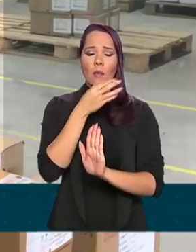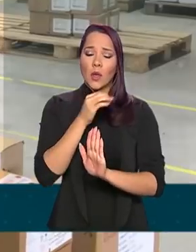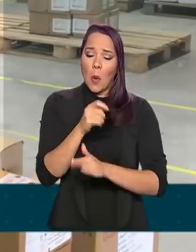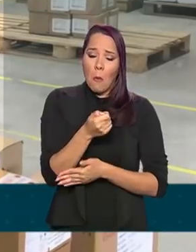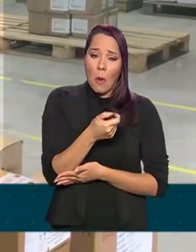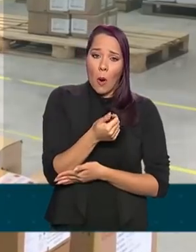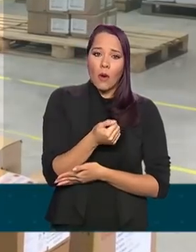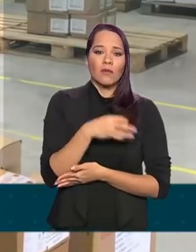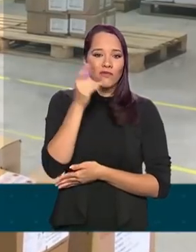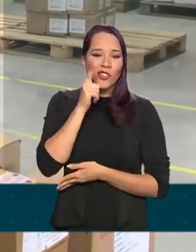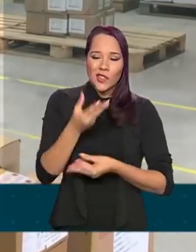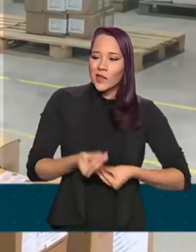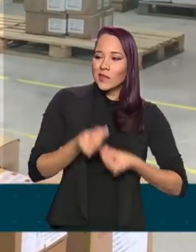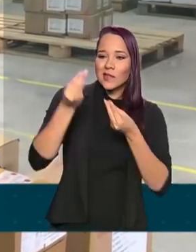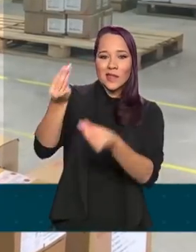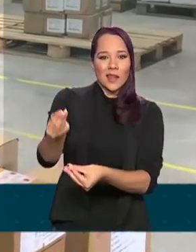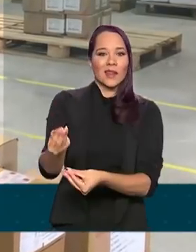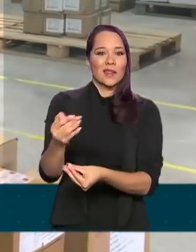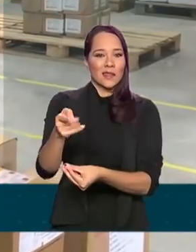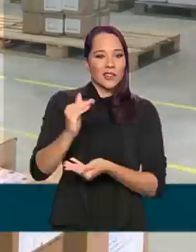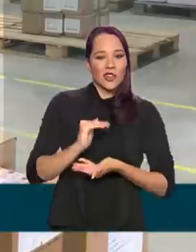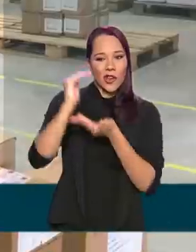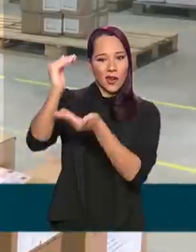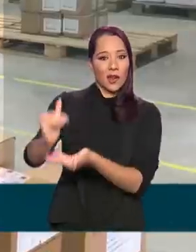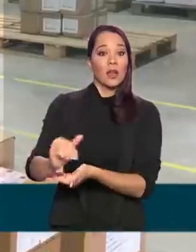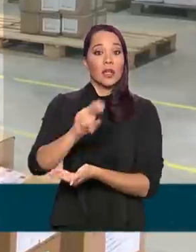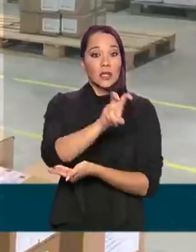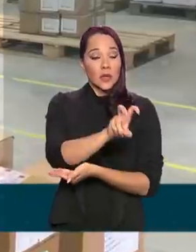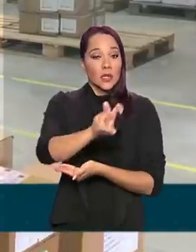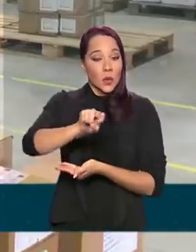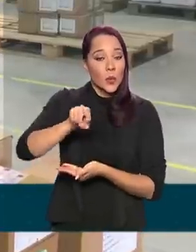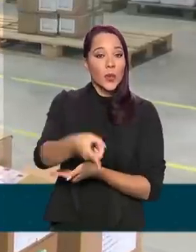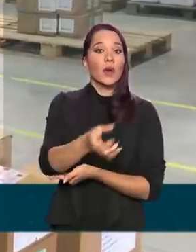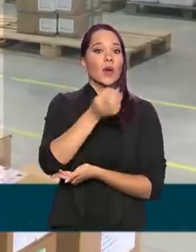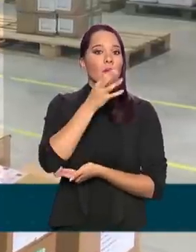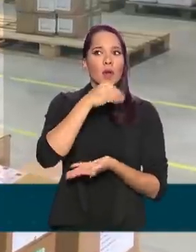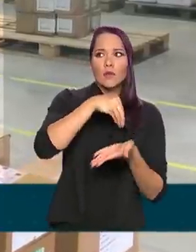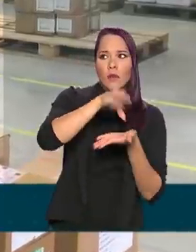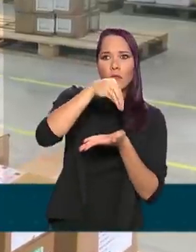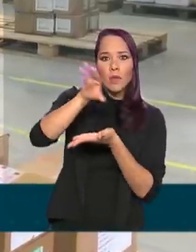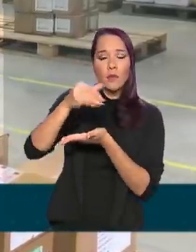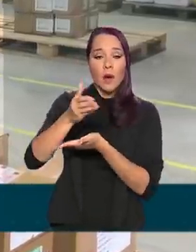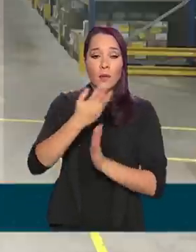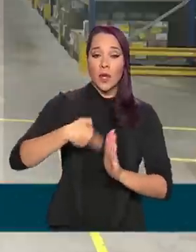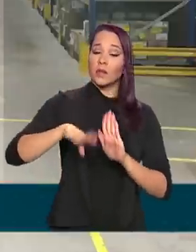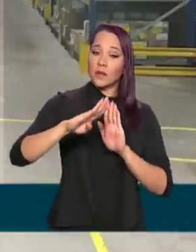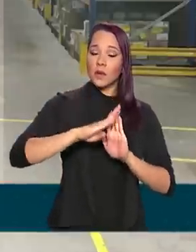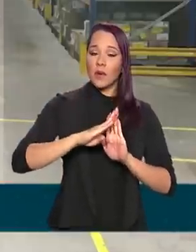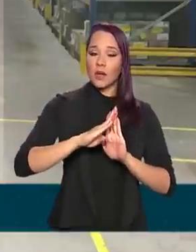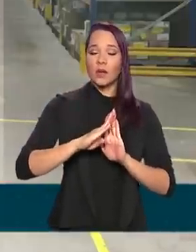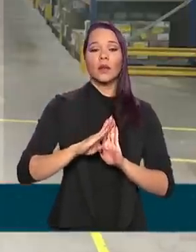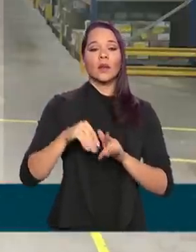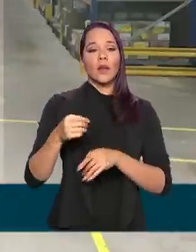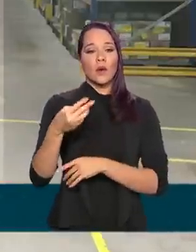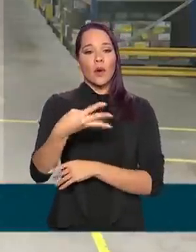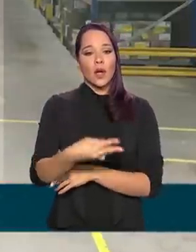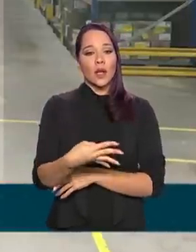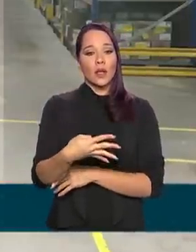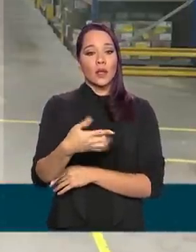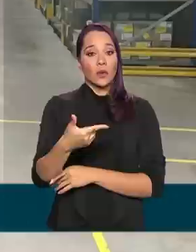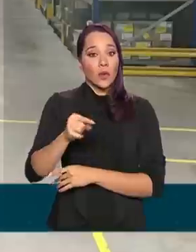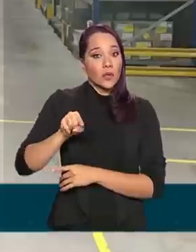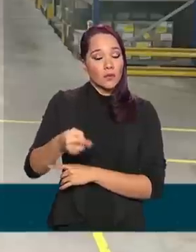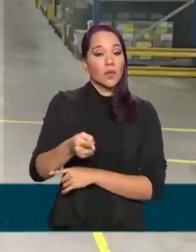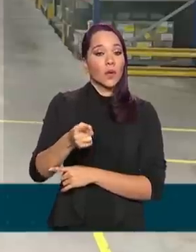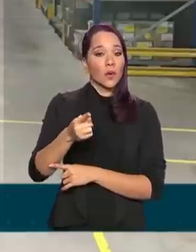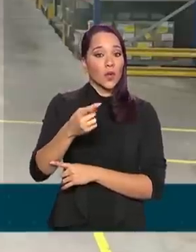dias, receberam os medicamentos. Dos 55 mil remédios distribuídos pelas Forças Armadas, 42 mil e 800 foram